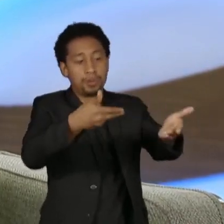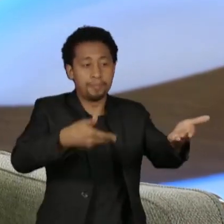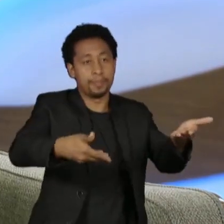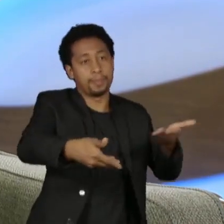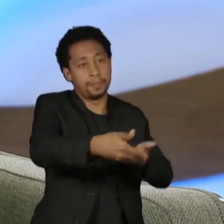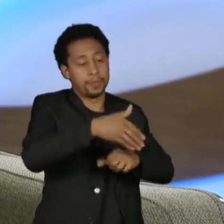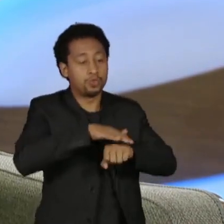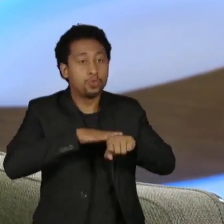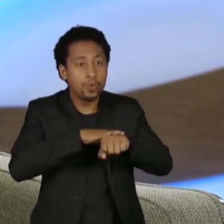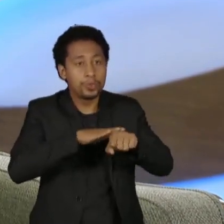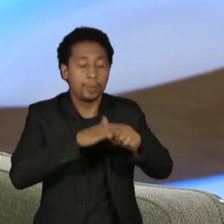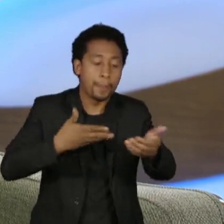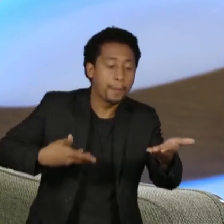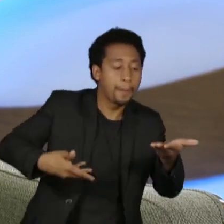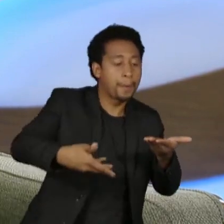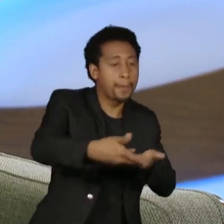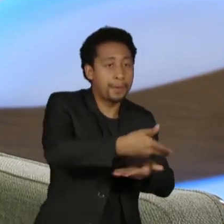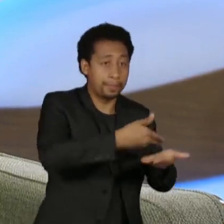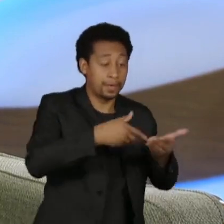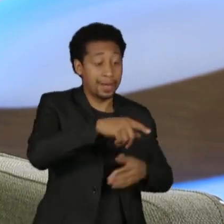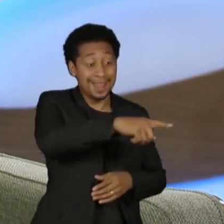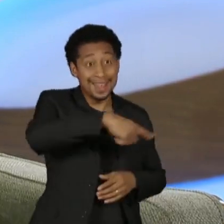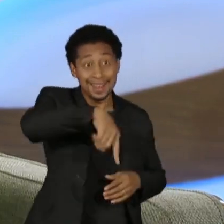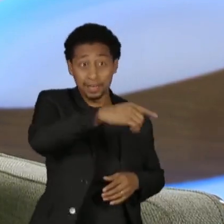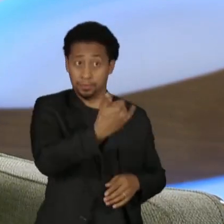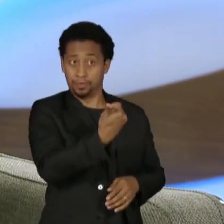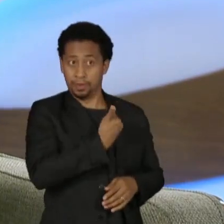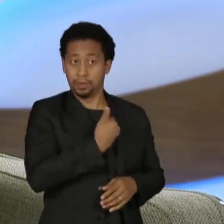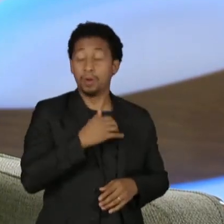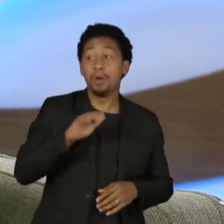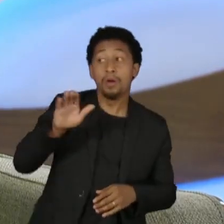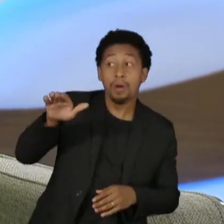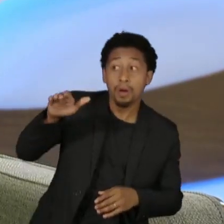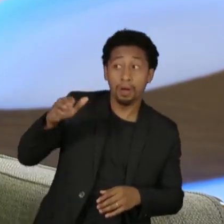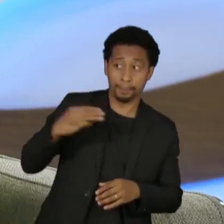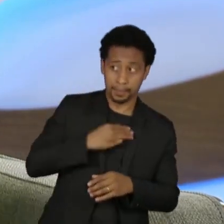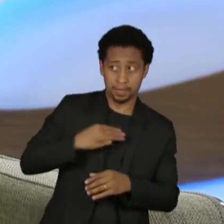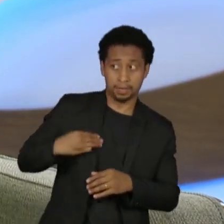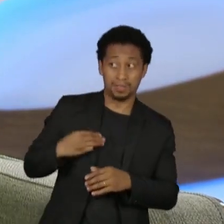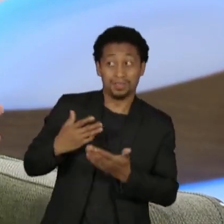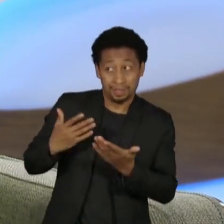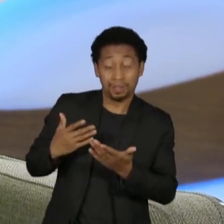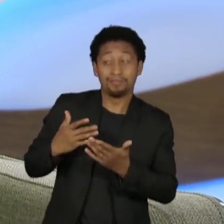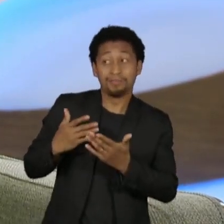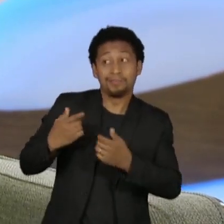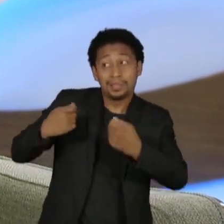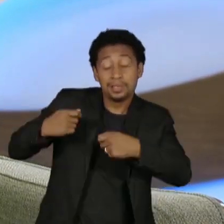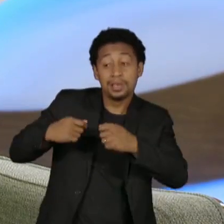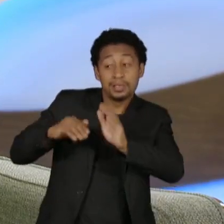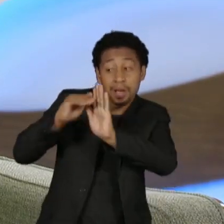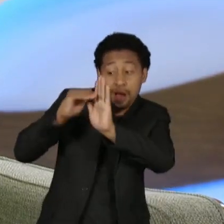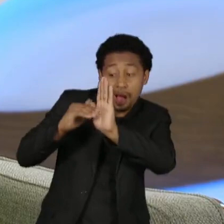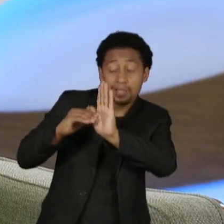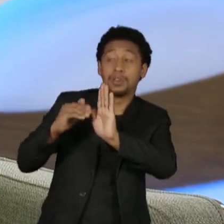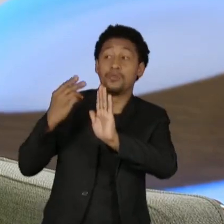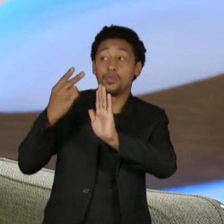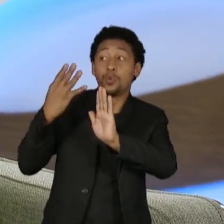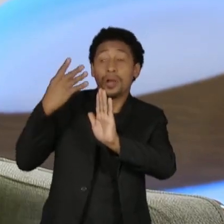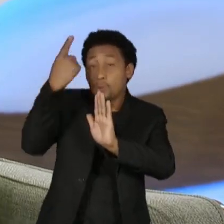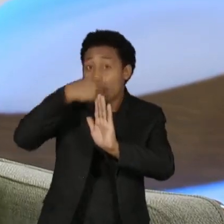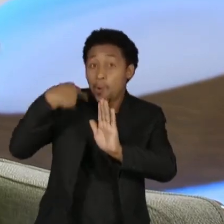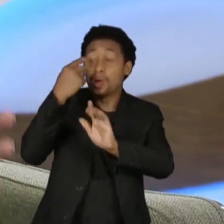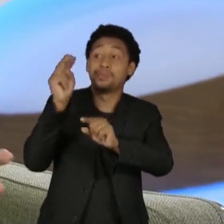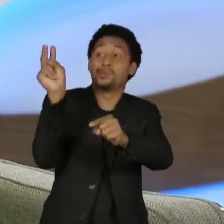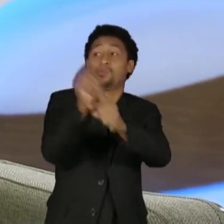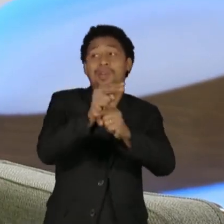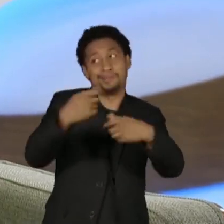ministra, é a única política do governo 24 horas no território indígena.